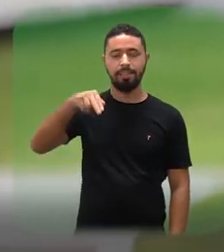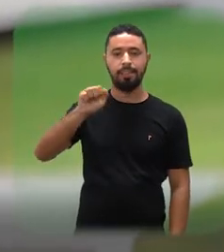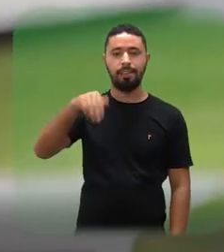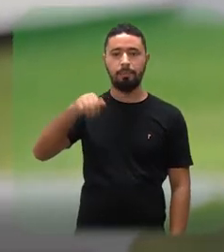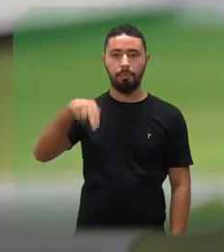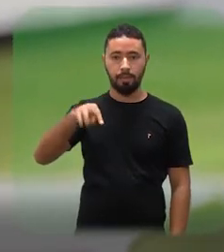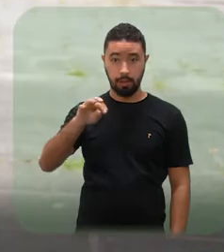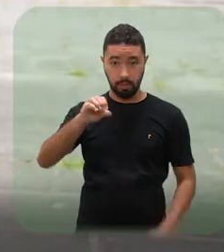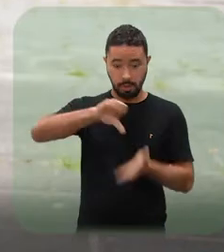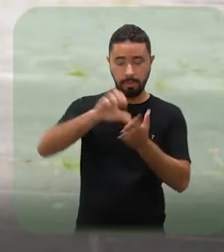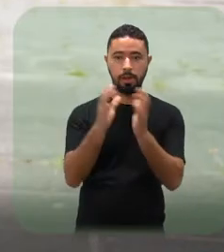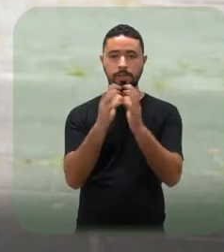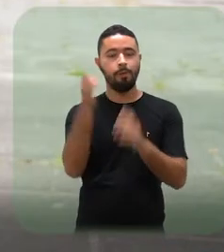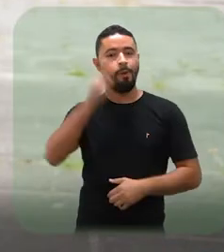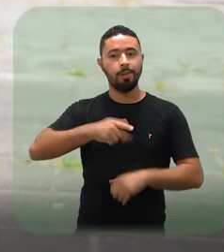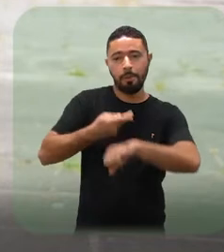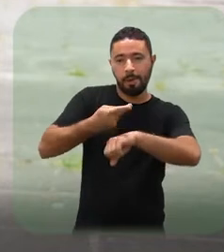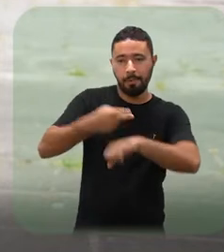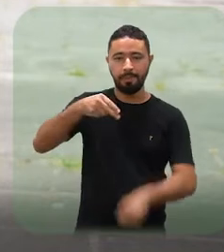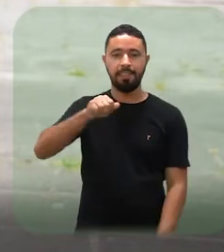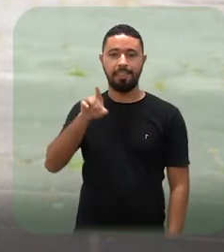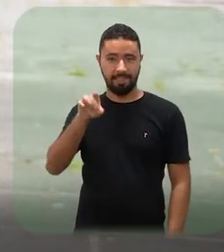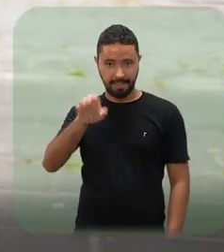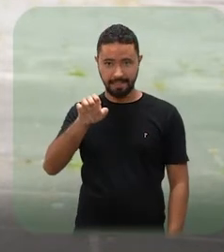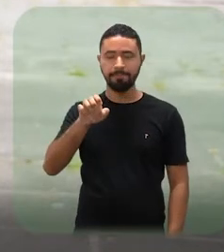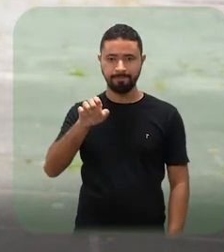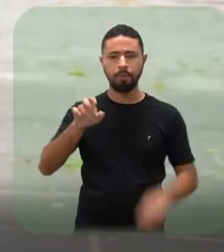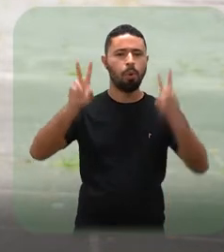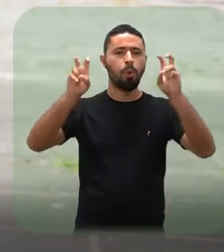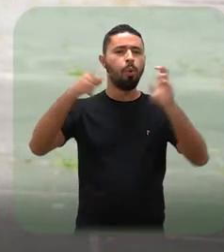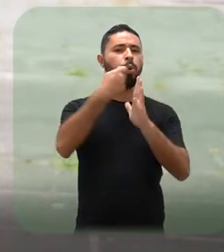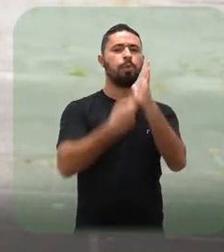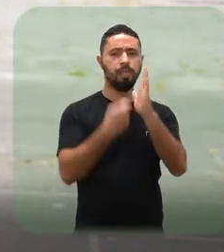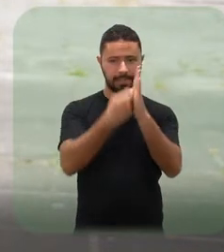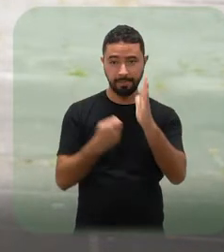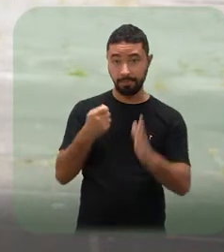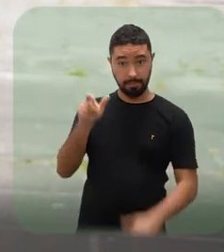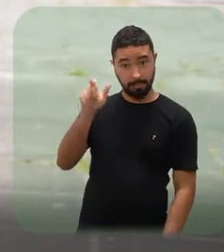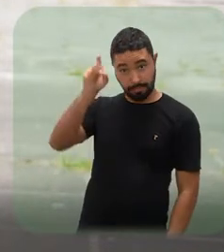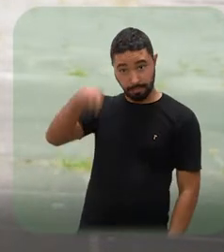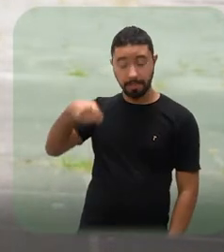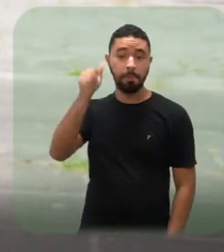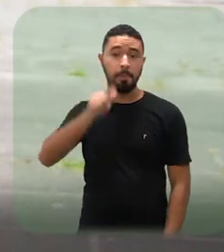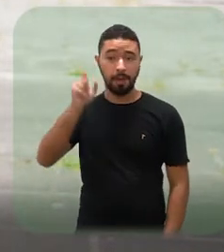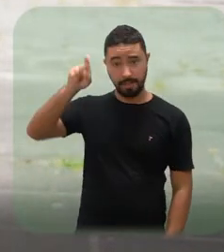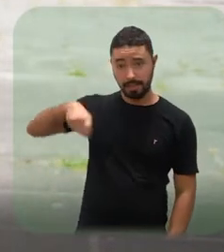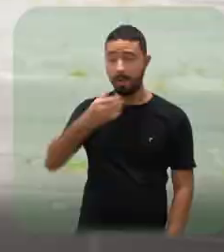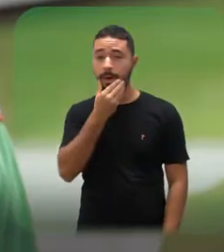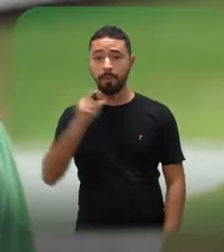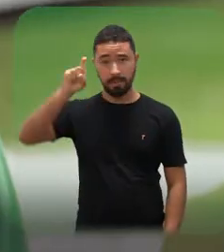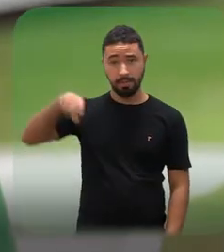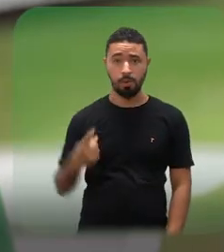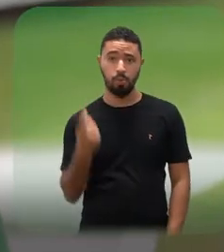Campos de Recife e uma das vencedoras do prêmio Naide Teodosio, com a redação Ser Mulher, Ser